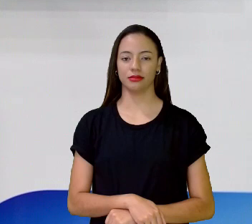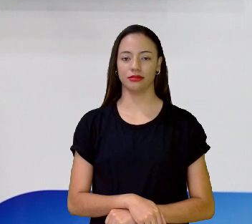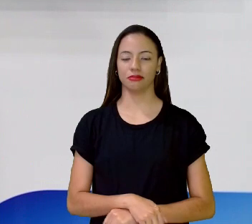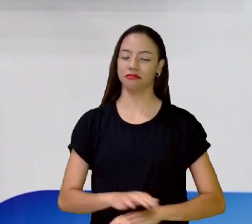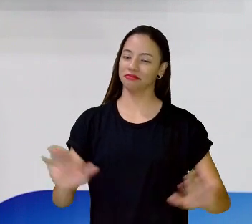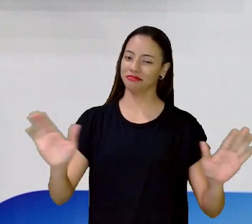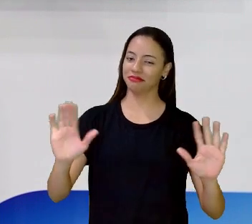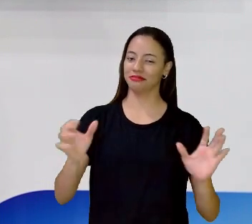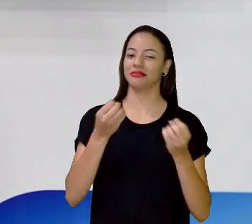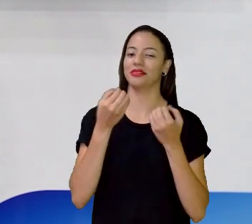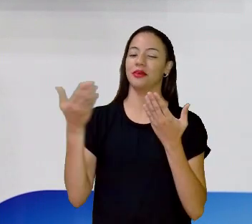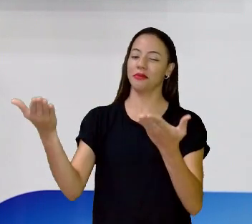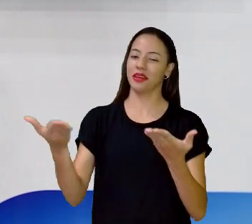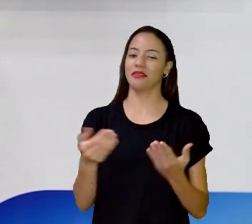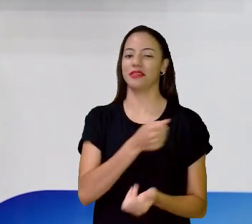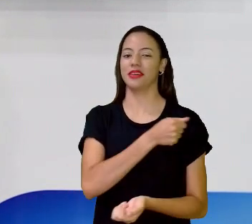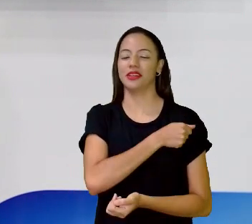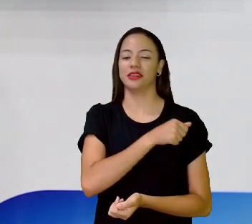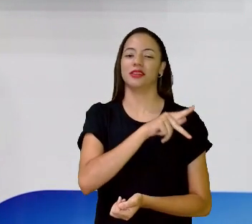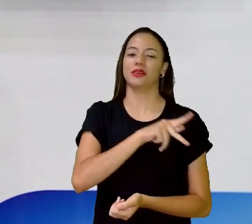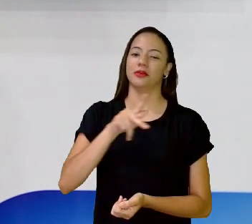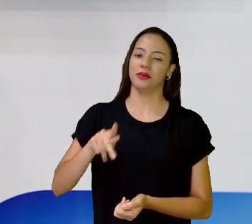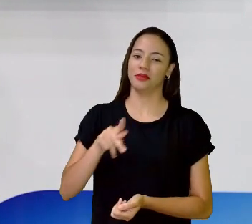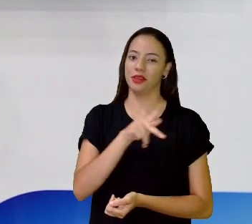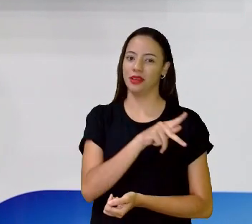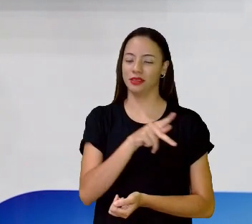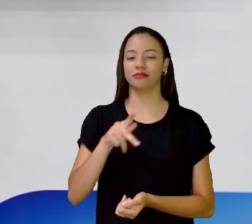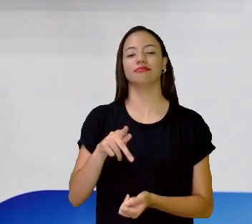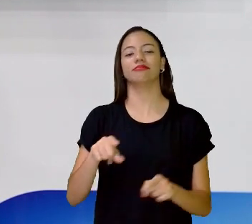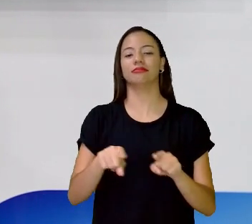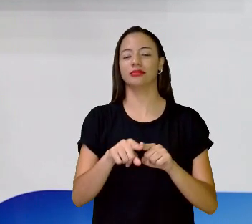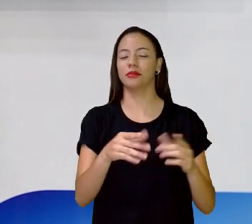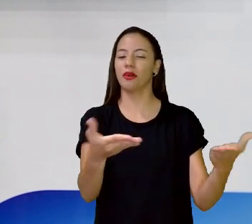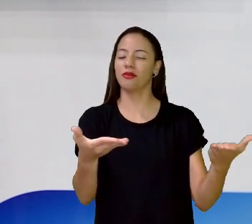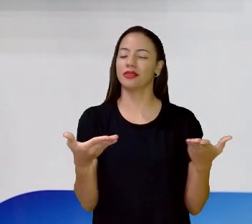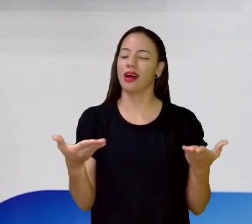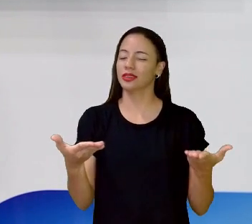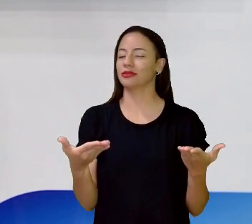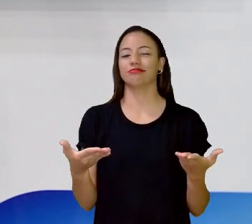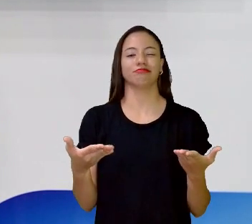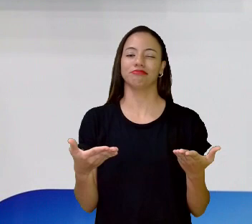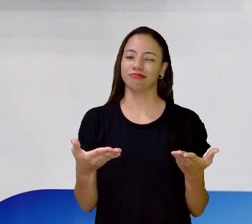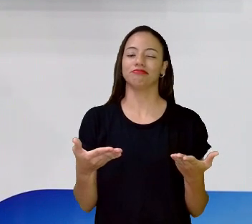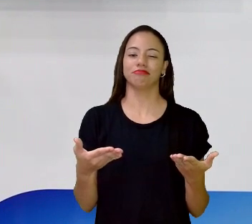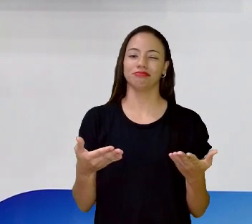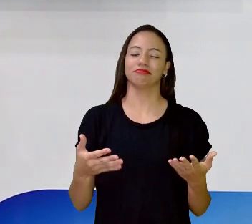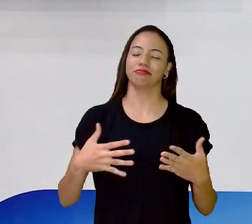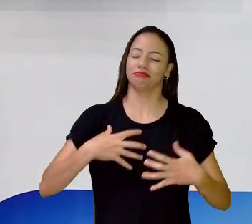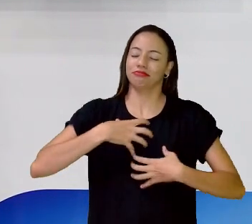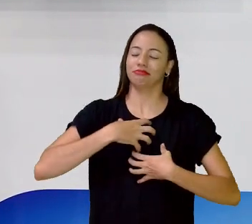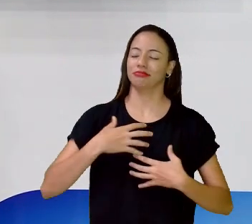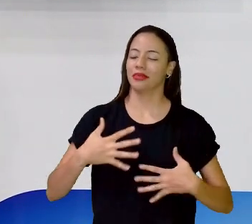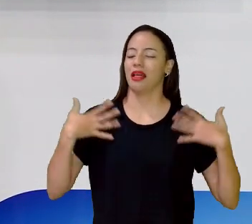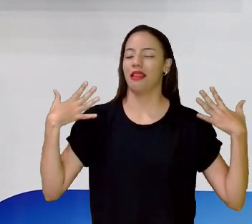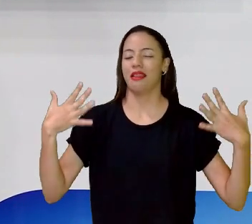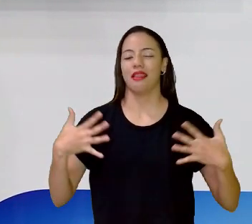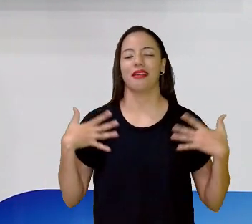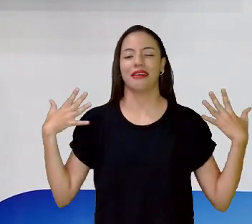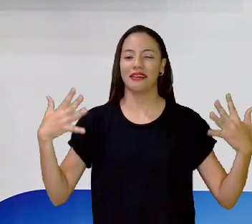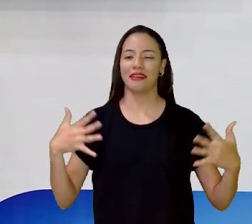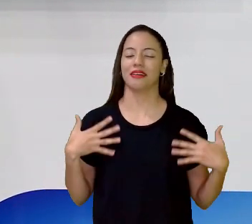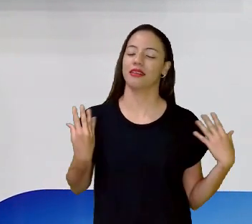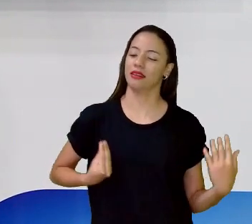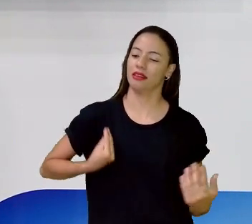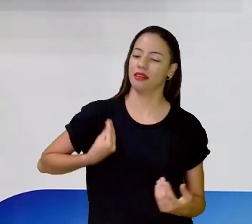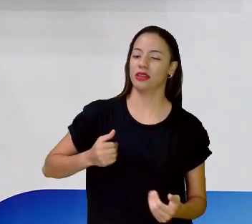Sejam bem-vindos estudantes, professores, nossos convidados tão queridos, é sempre uma alegria muito, muito grande